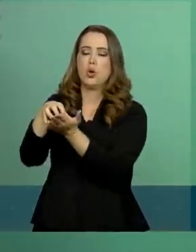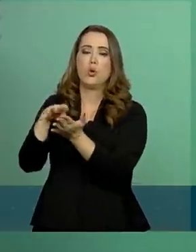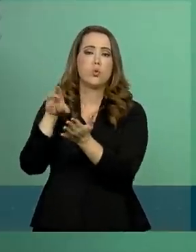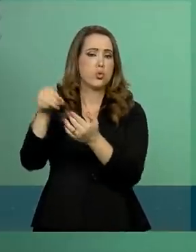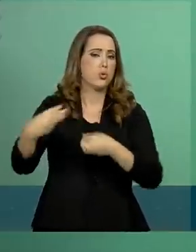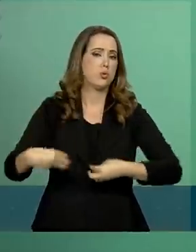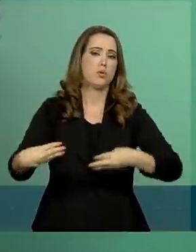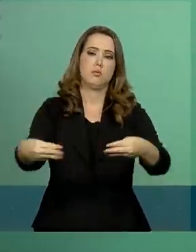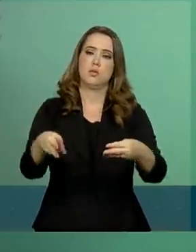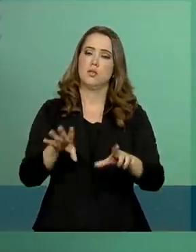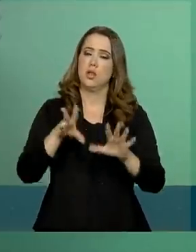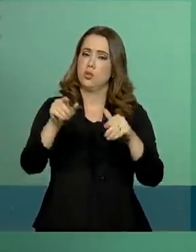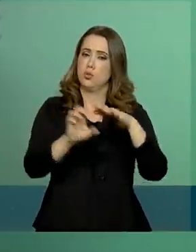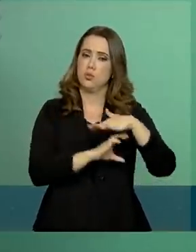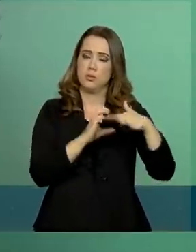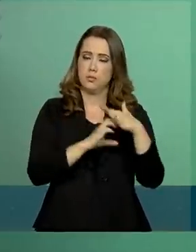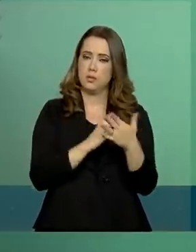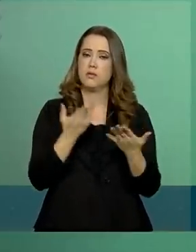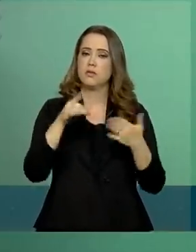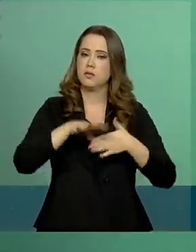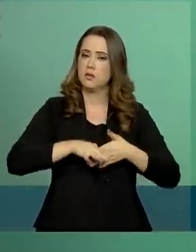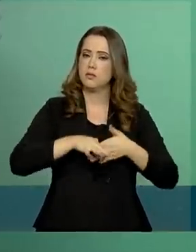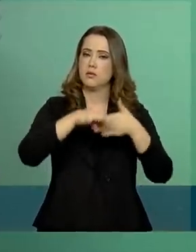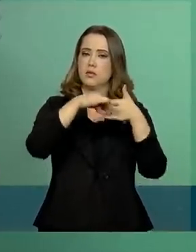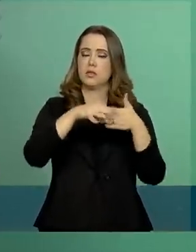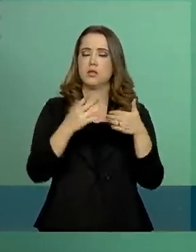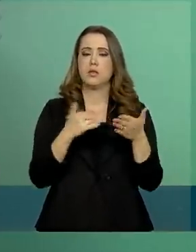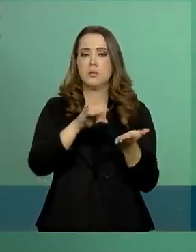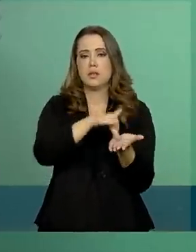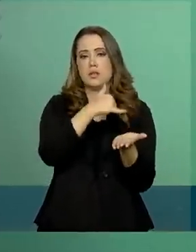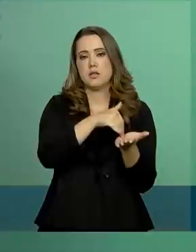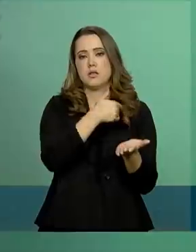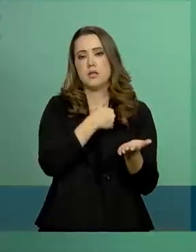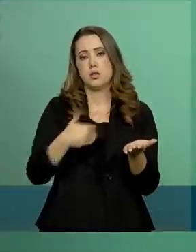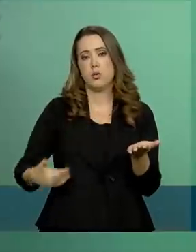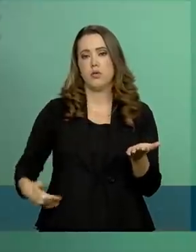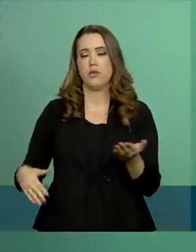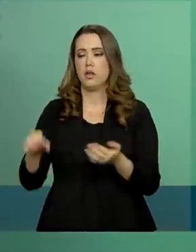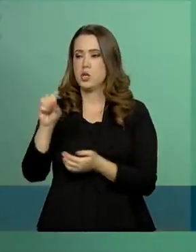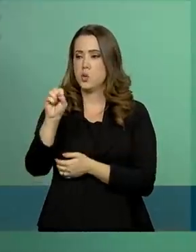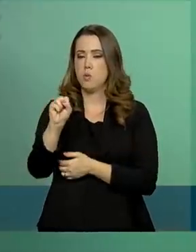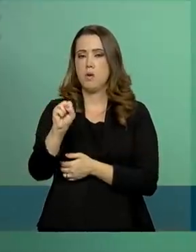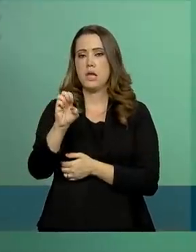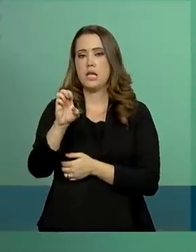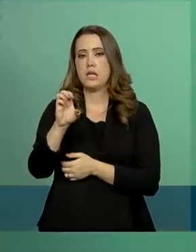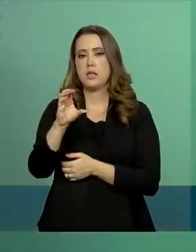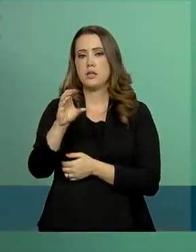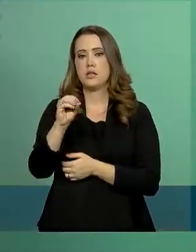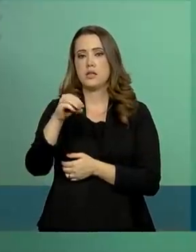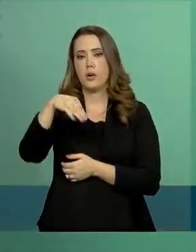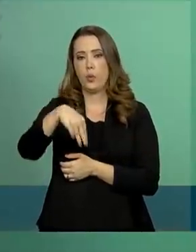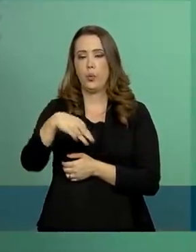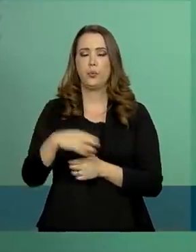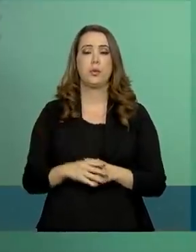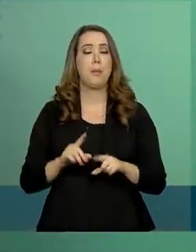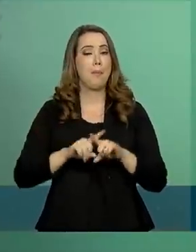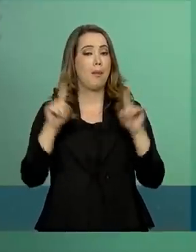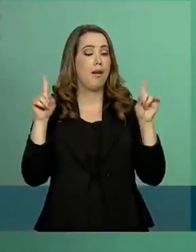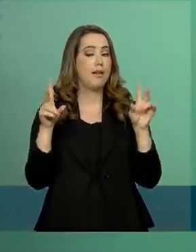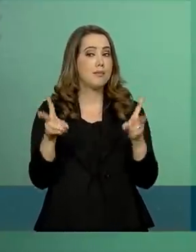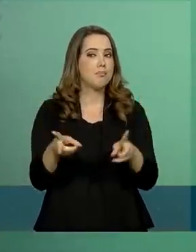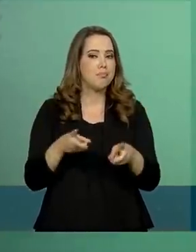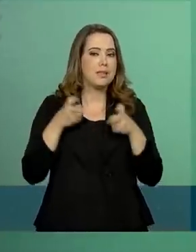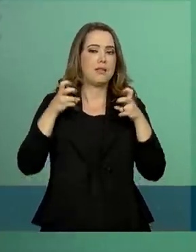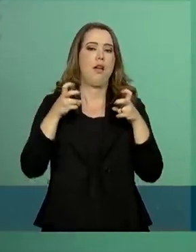E essas diretrizes serão coordenadas pela Secretaria de Governo, barra SECOM. Mas há de se perceber